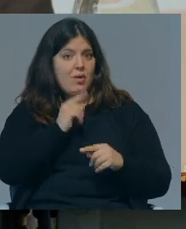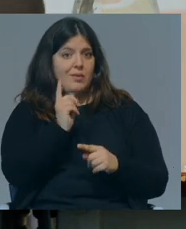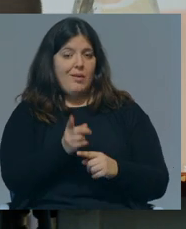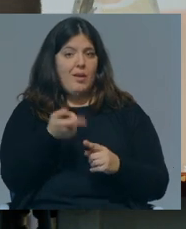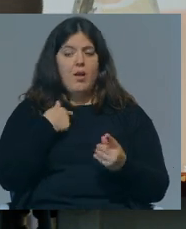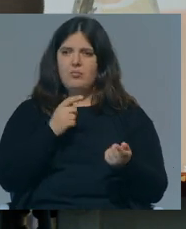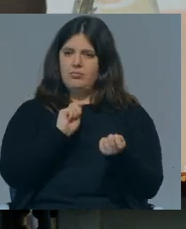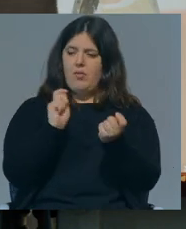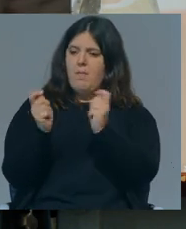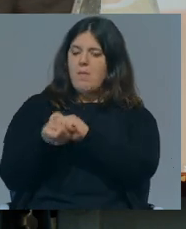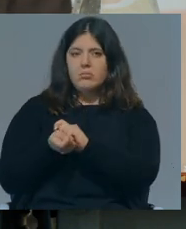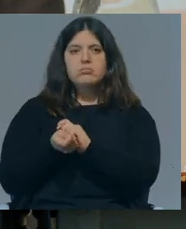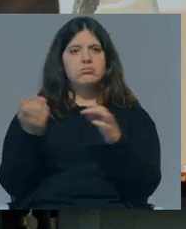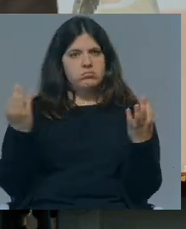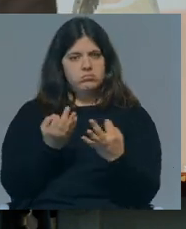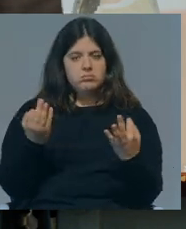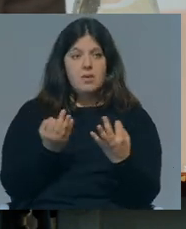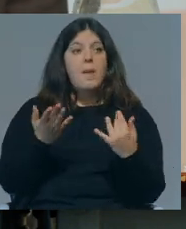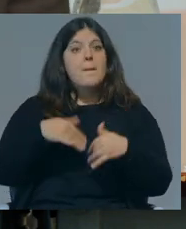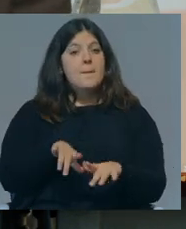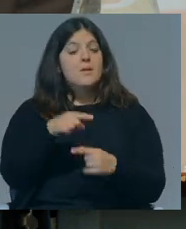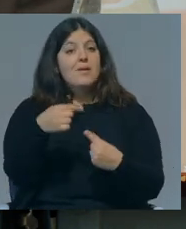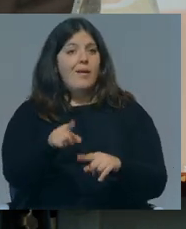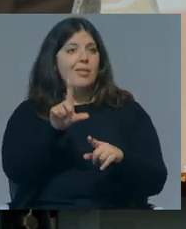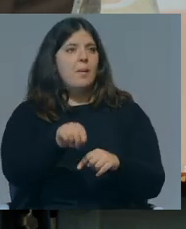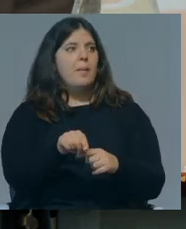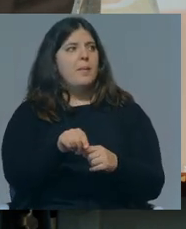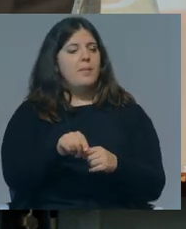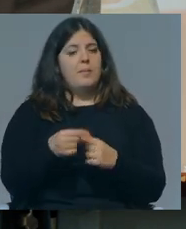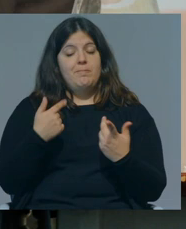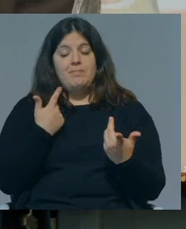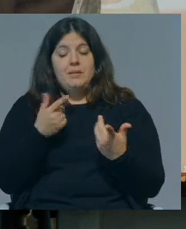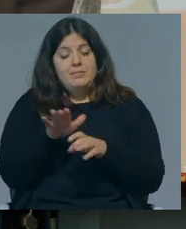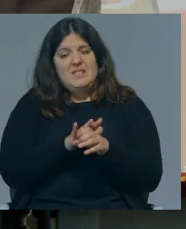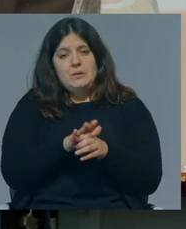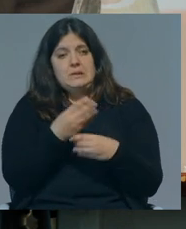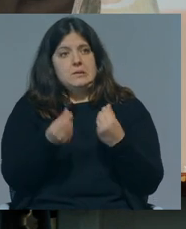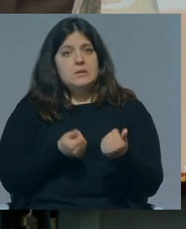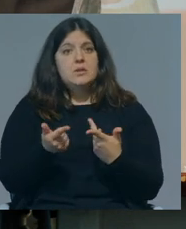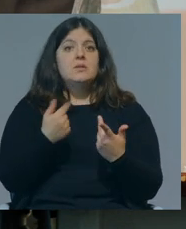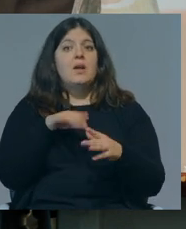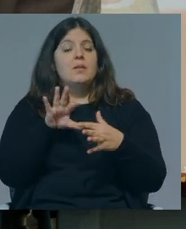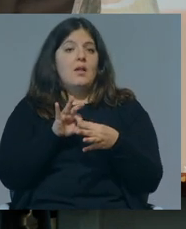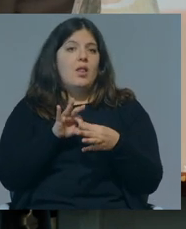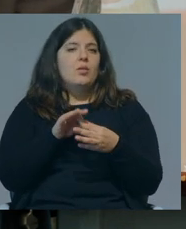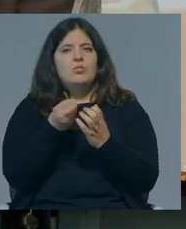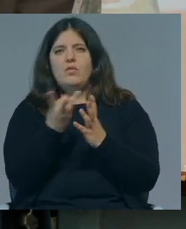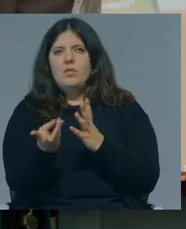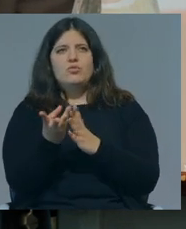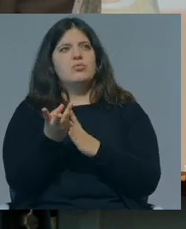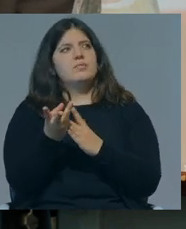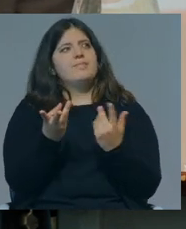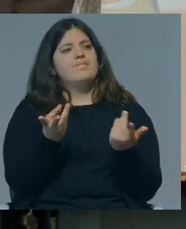o panorama está a mudar, como a Susana disse também. Só que existe muito o gatekeeping, e obviamente que as coisas são feitas através de muitas vezes